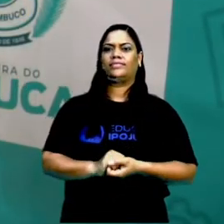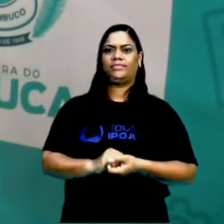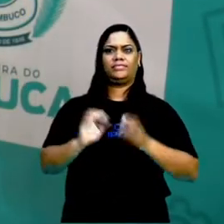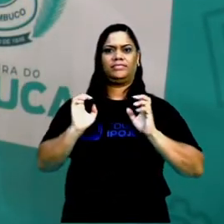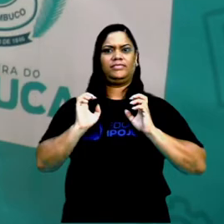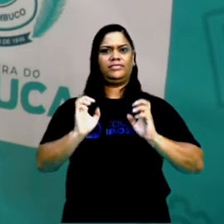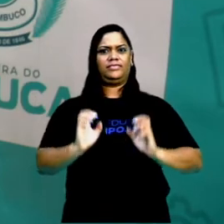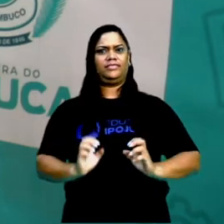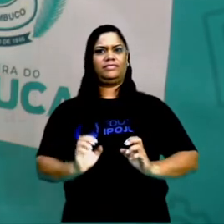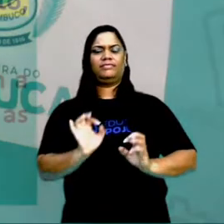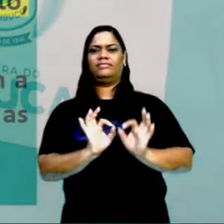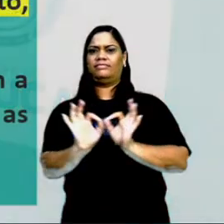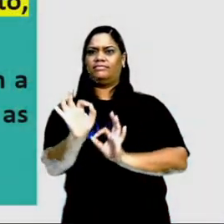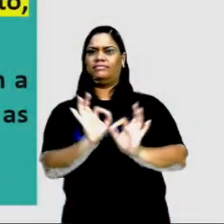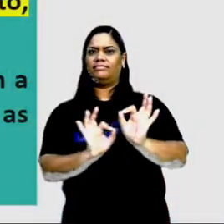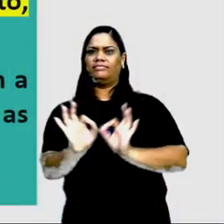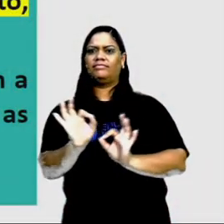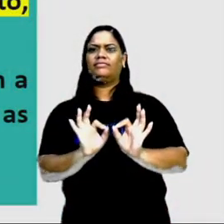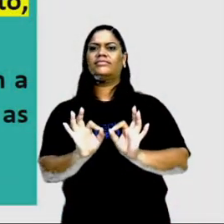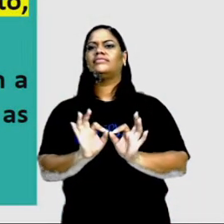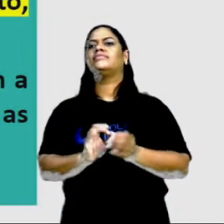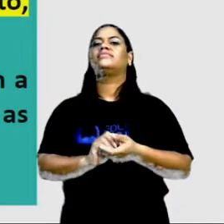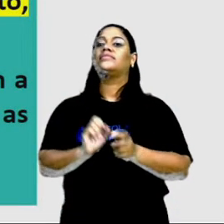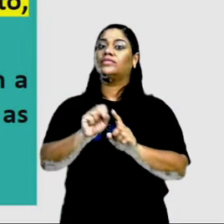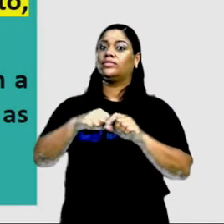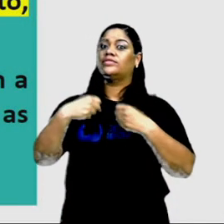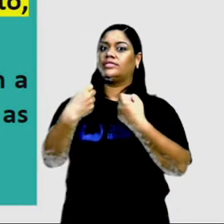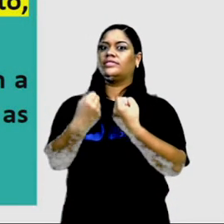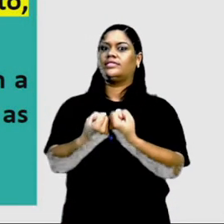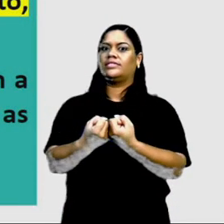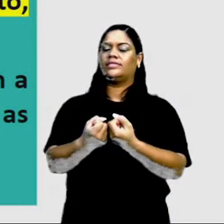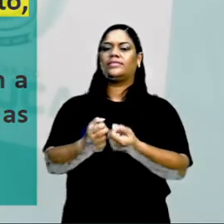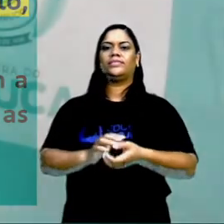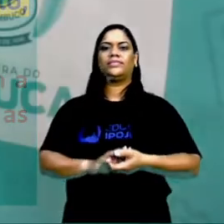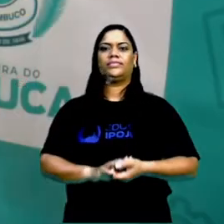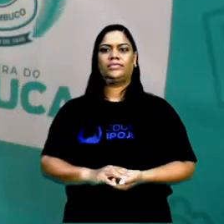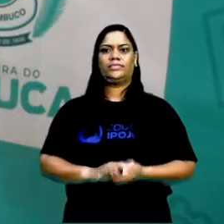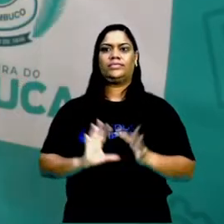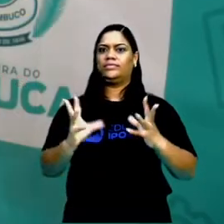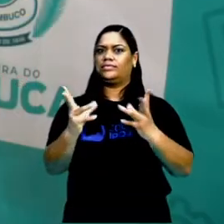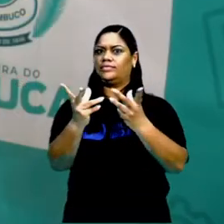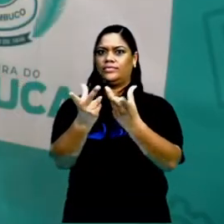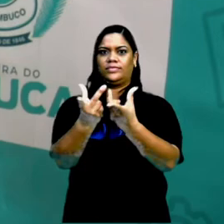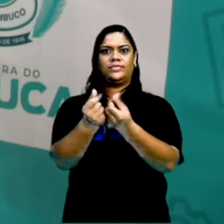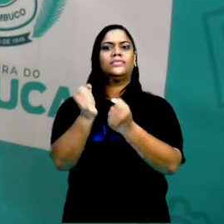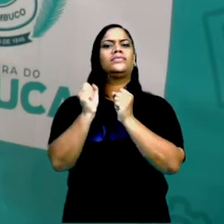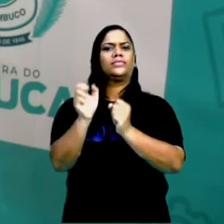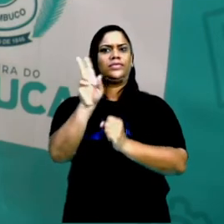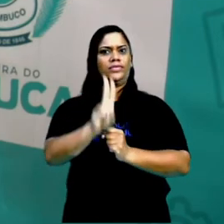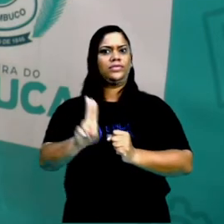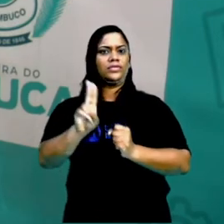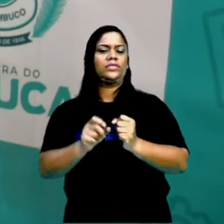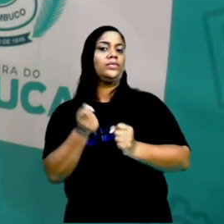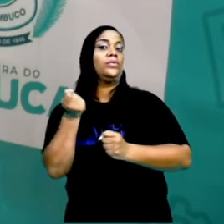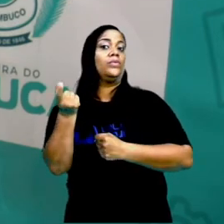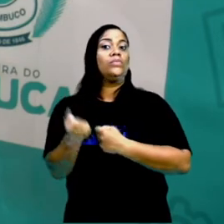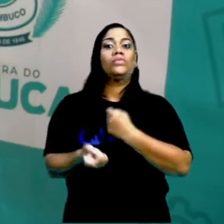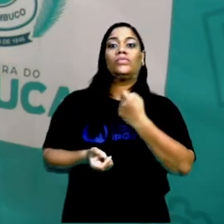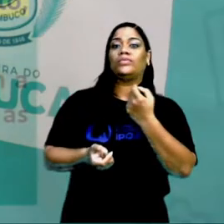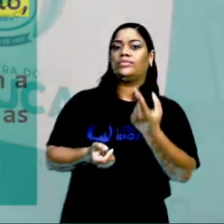Estilísticos estruturais para que se cumpra a função social. Então, a gente pode usar todos os elementos ou apenas alguns.